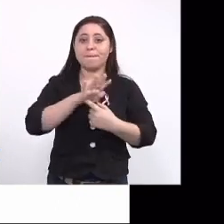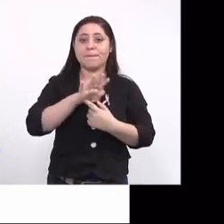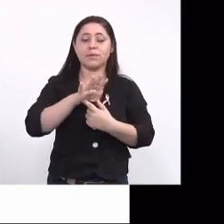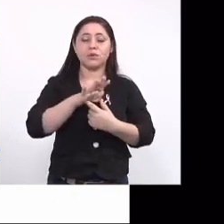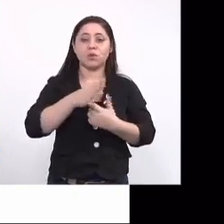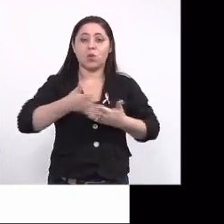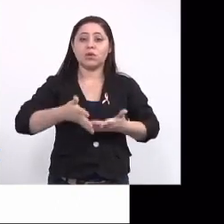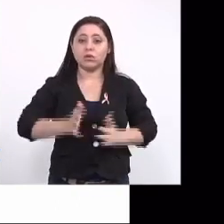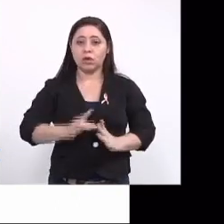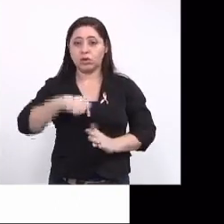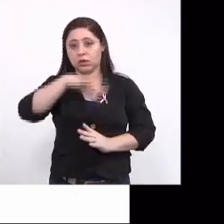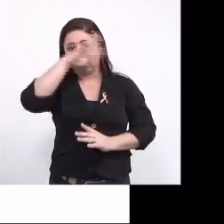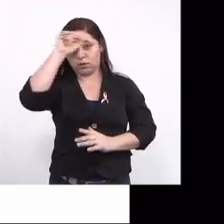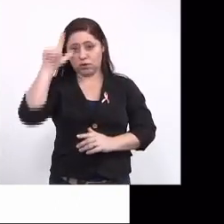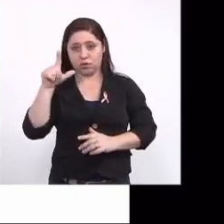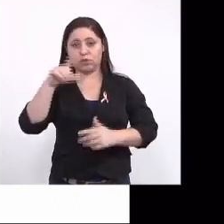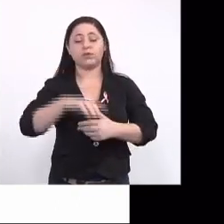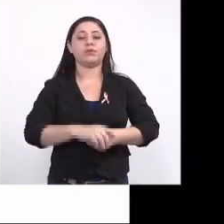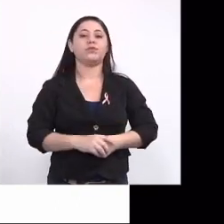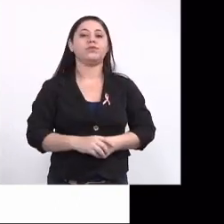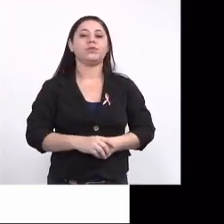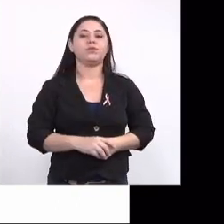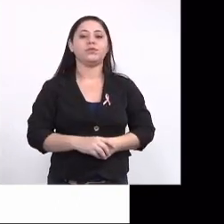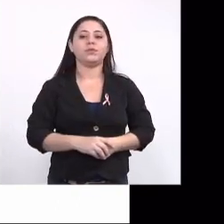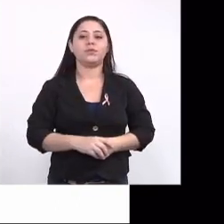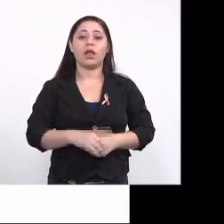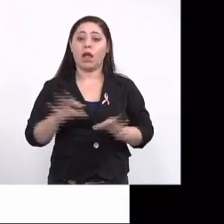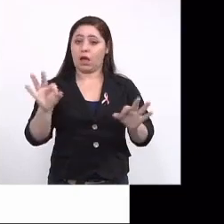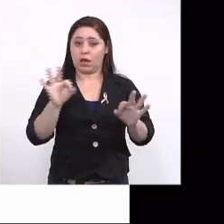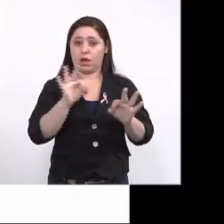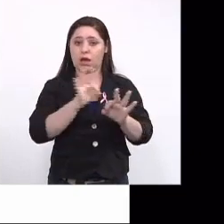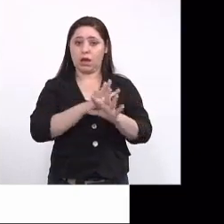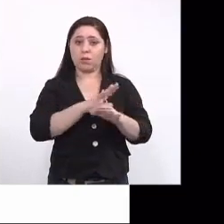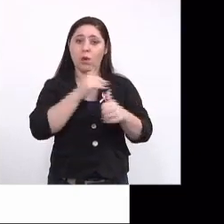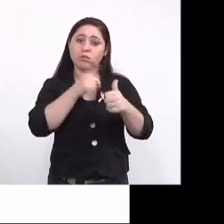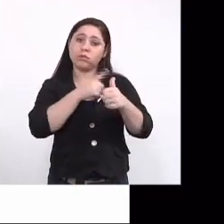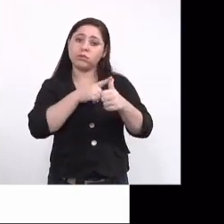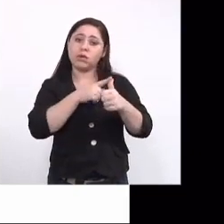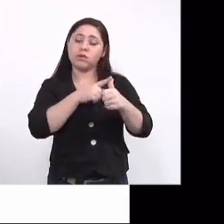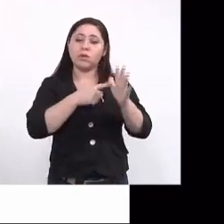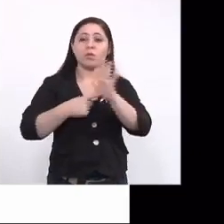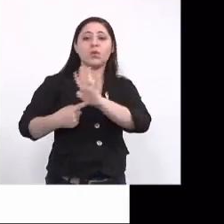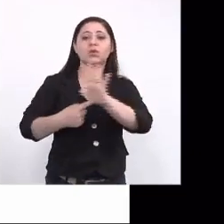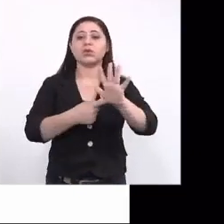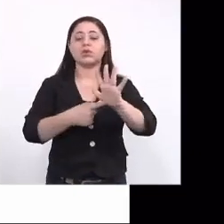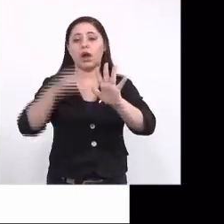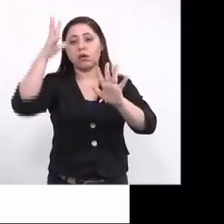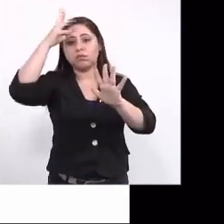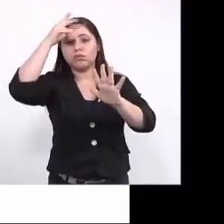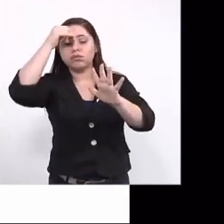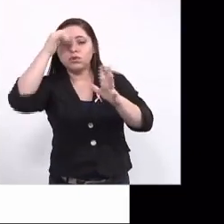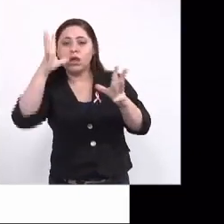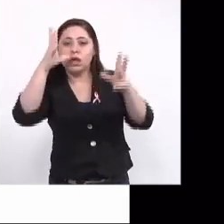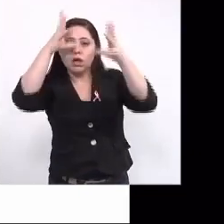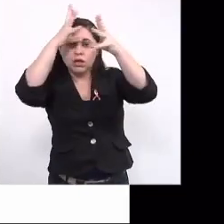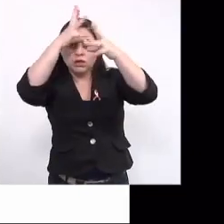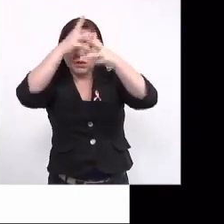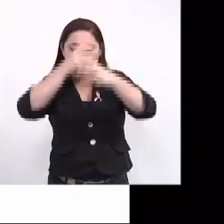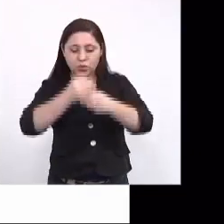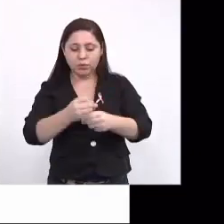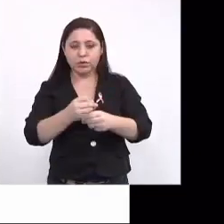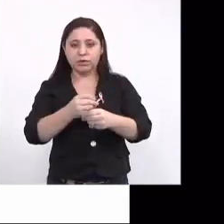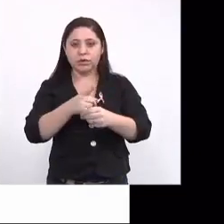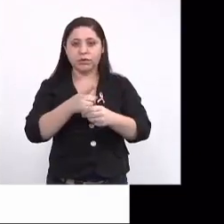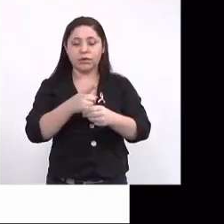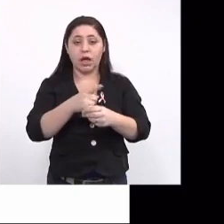sintomas aqui no Mato Grosso do Sul. Essa fase já acabou, eu vou apresentar os resultados bem resumidamente para vocês. A segunda